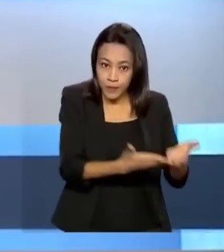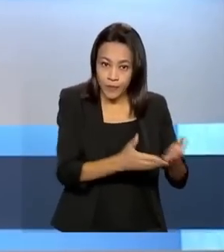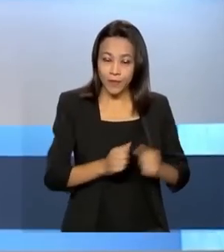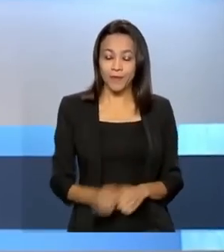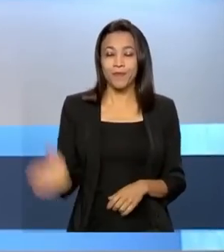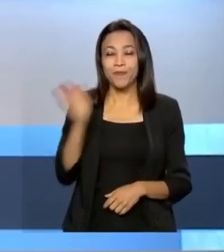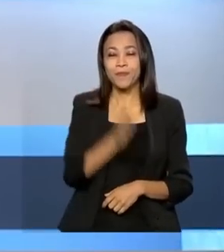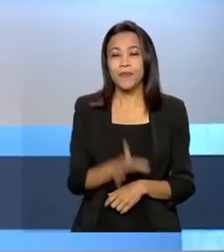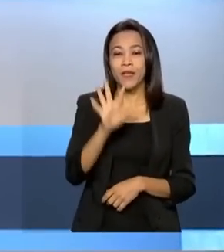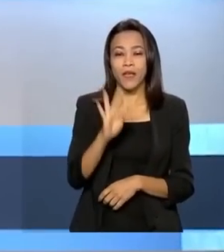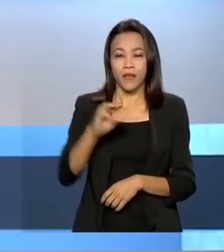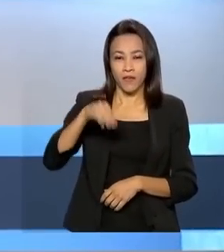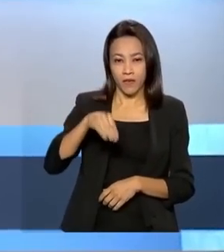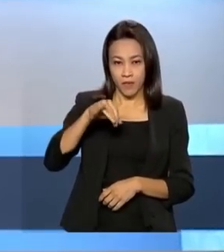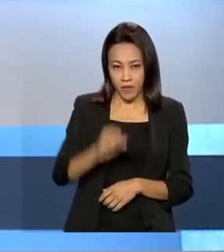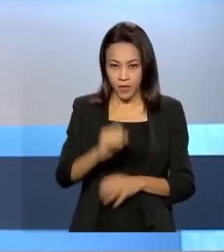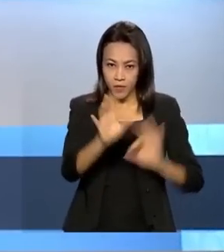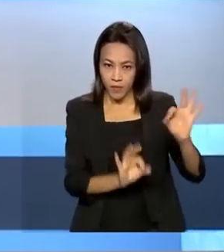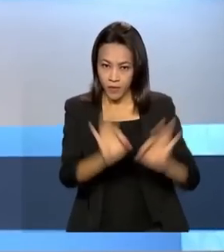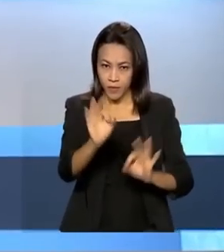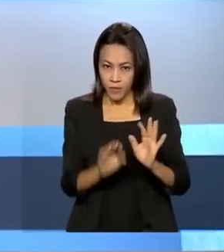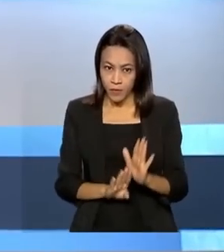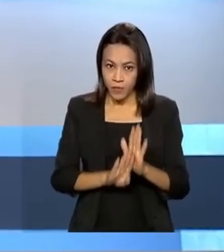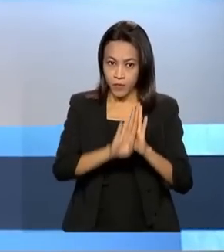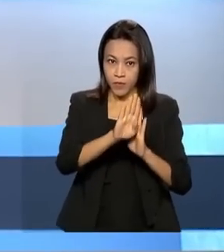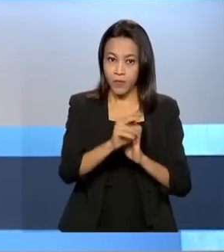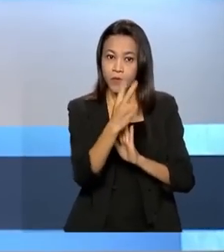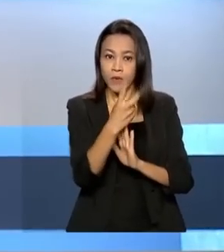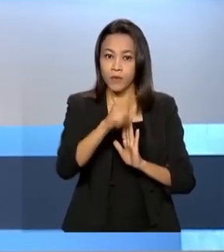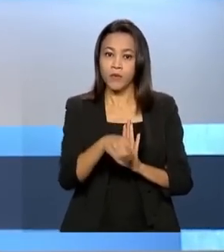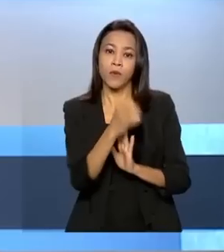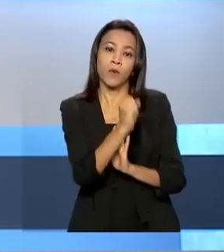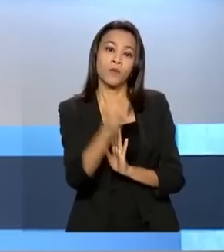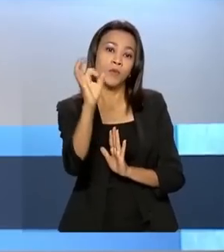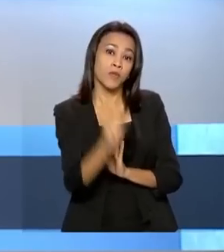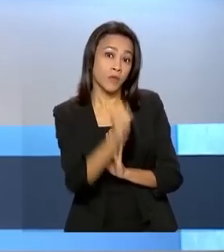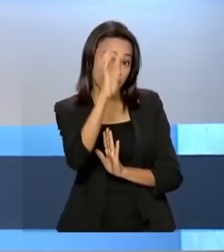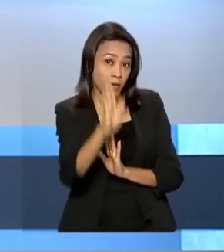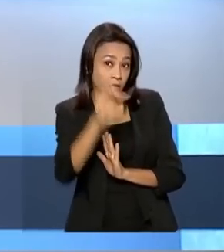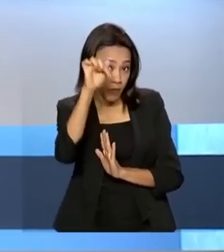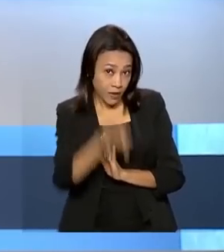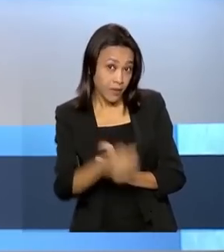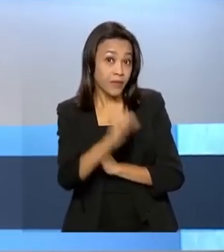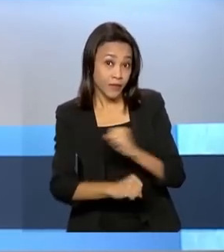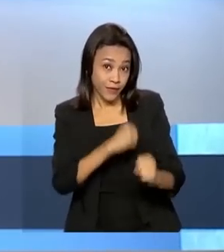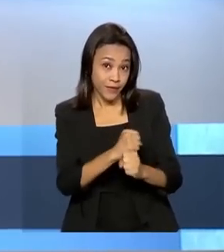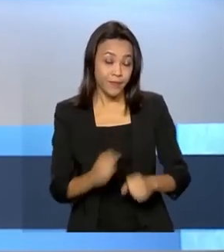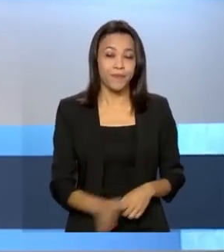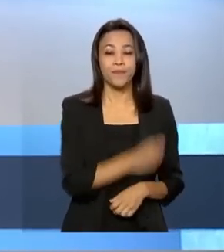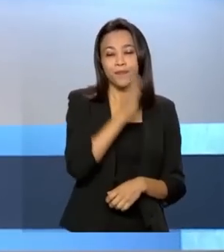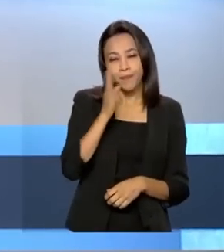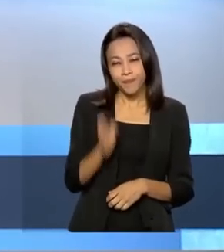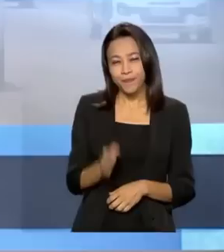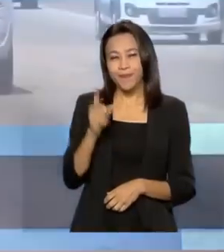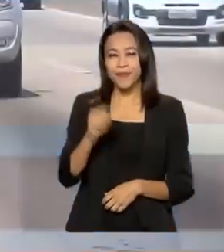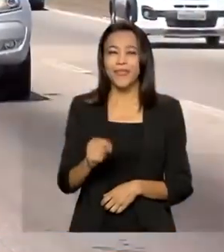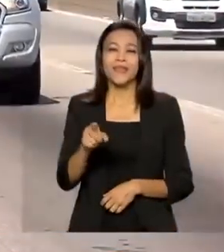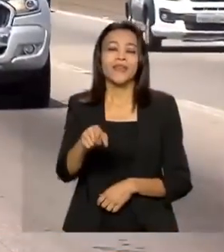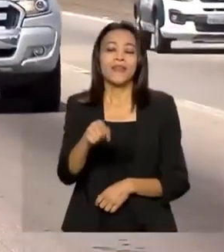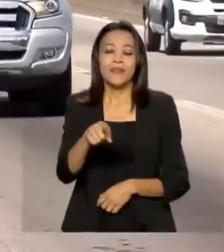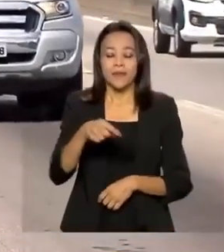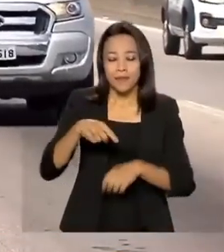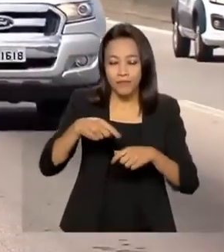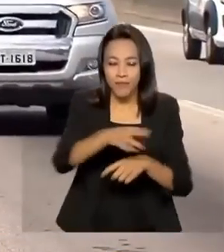FMI projeta crescimento de 2,8% para o Brasil neste ano. Operação Padroeira,